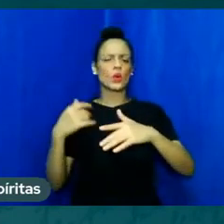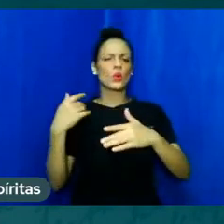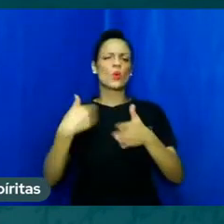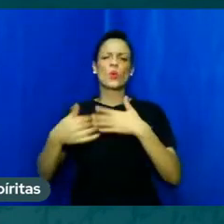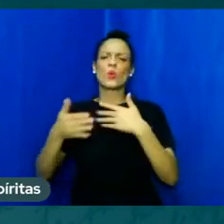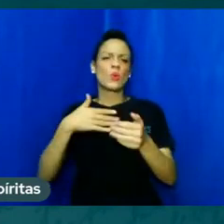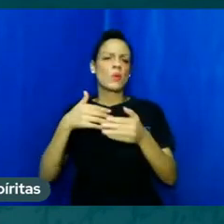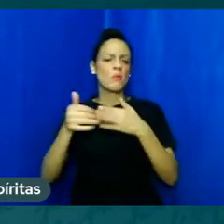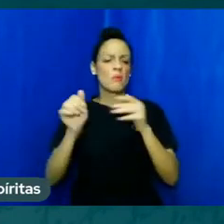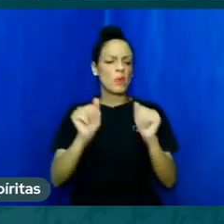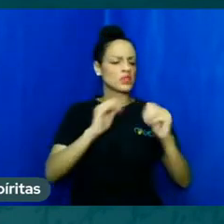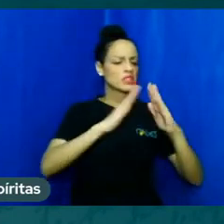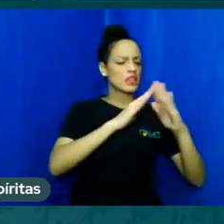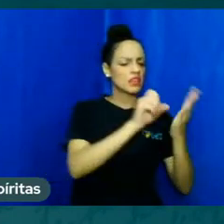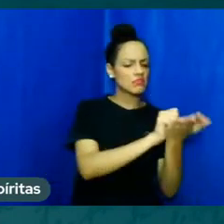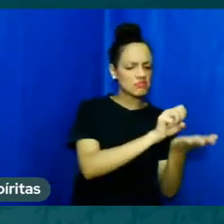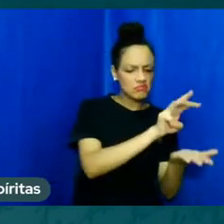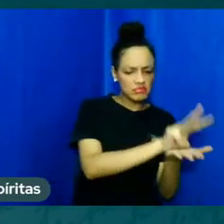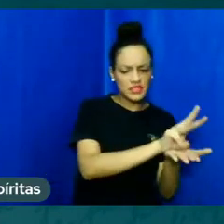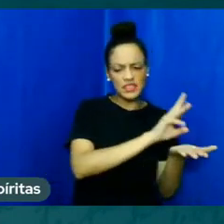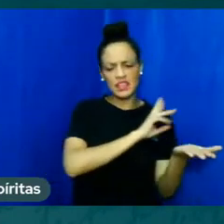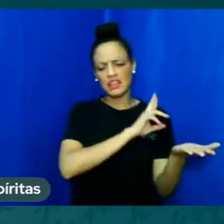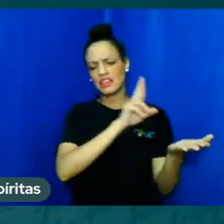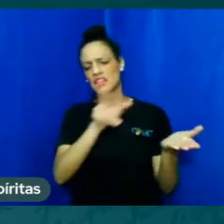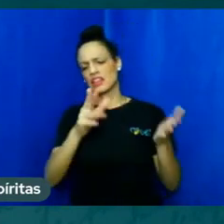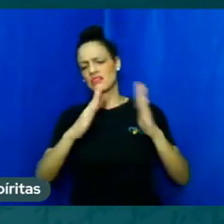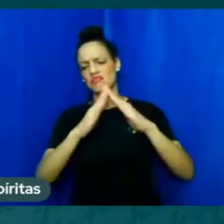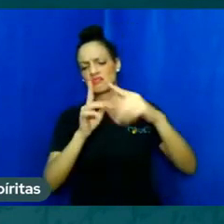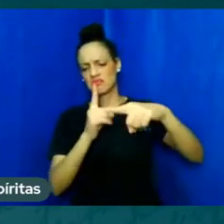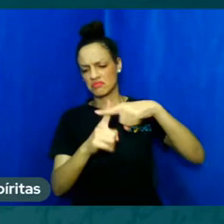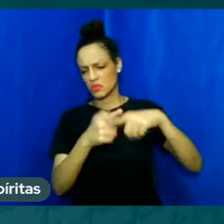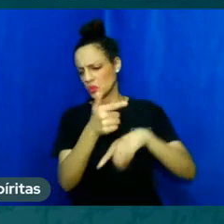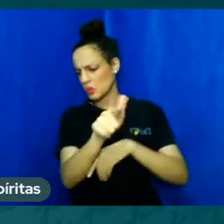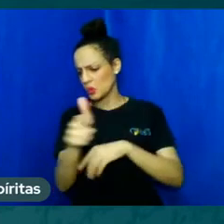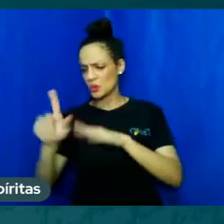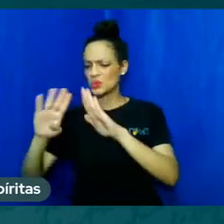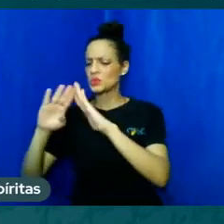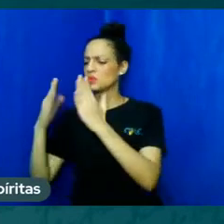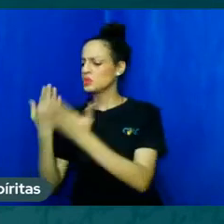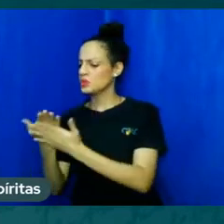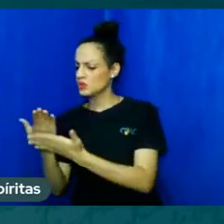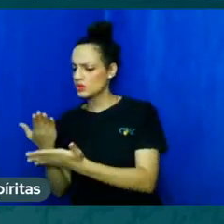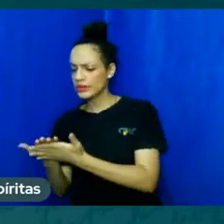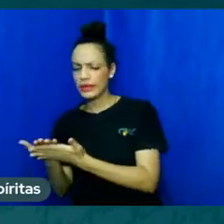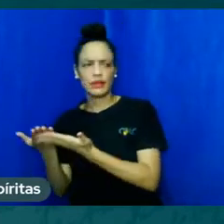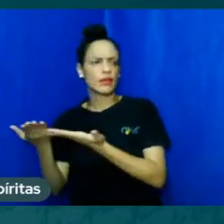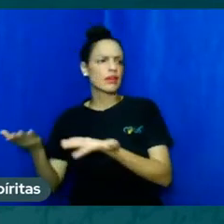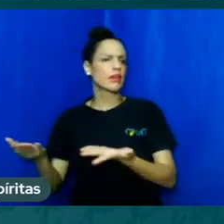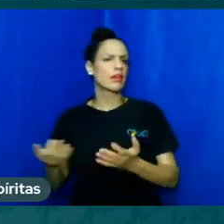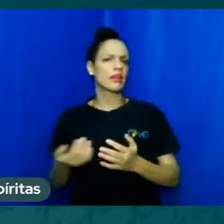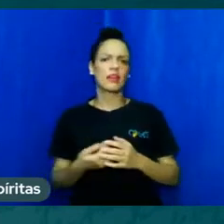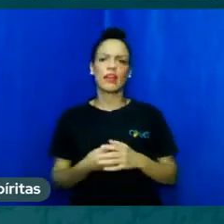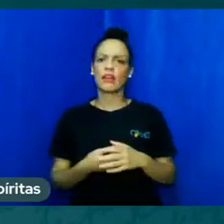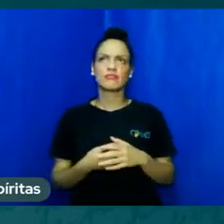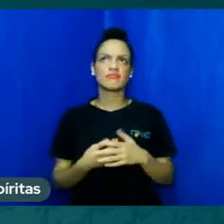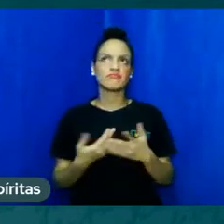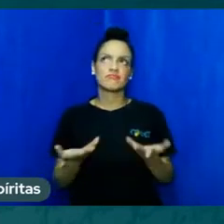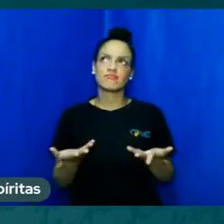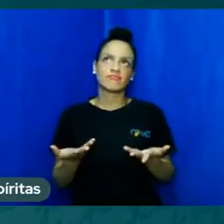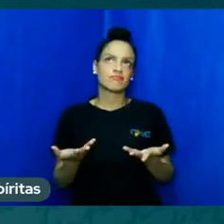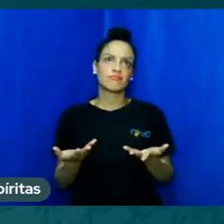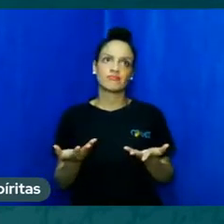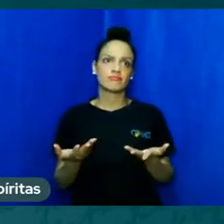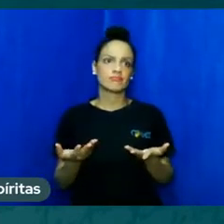religiosos, as escolas, os ambientes